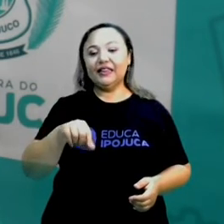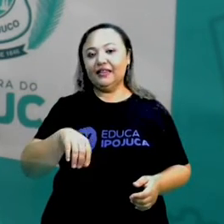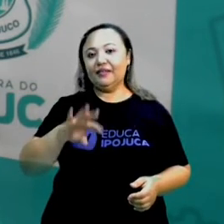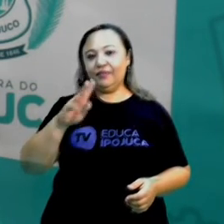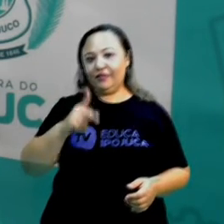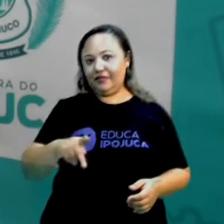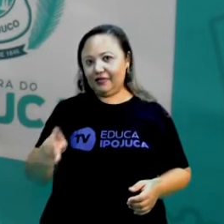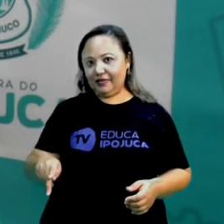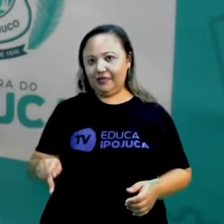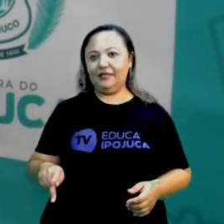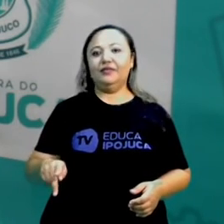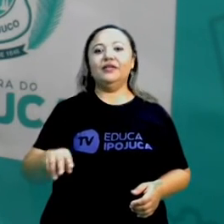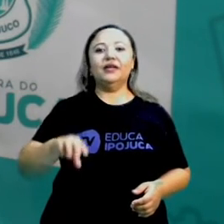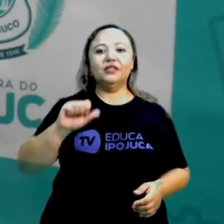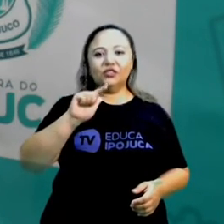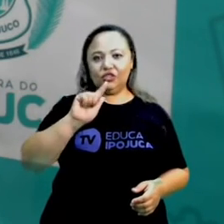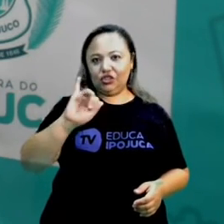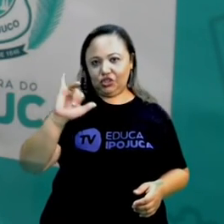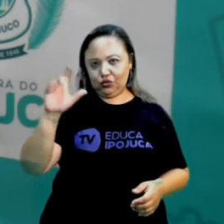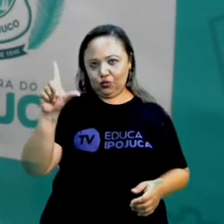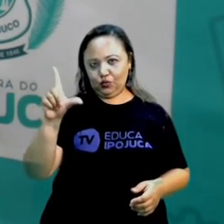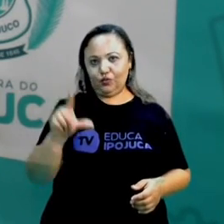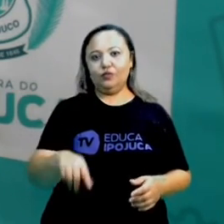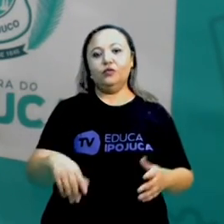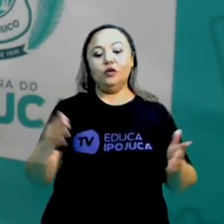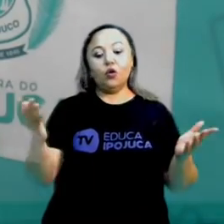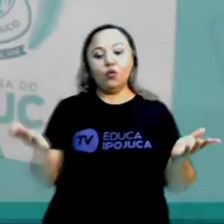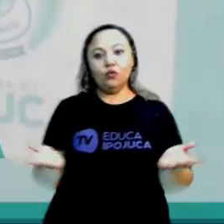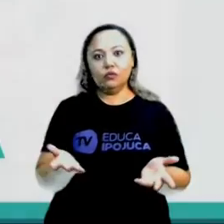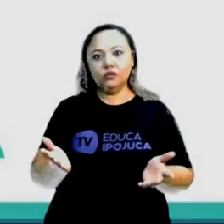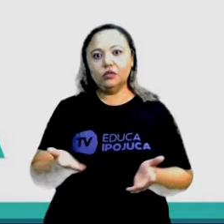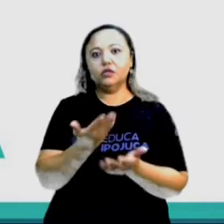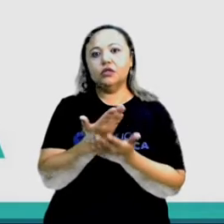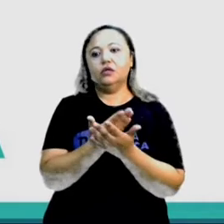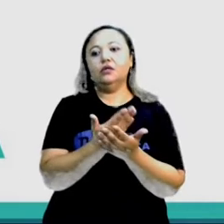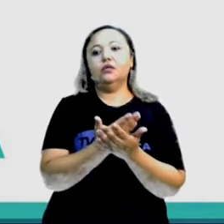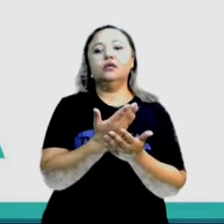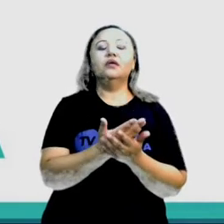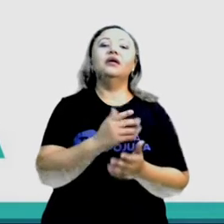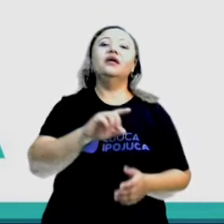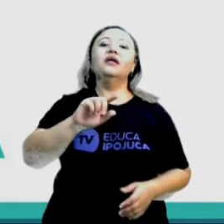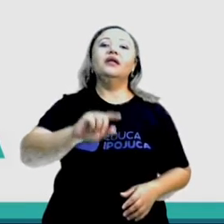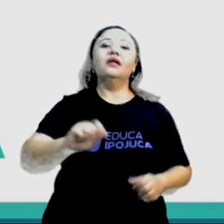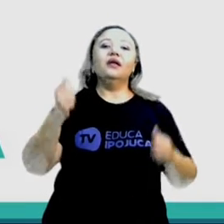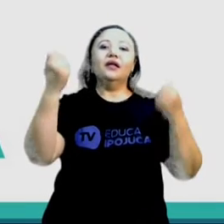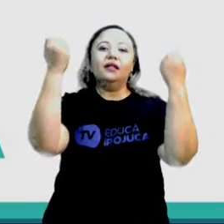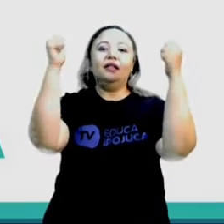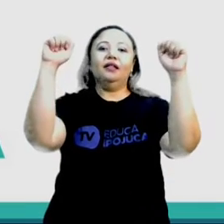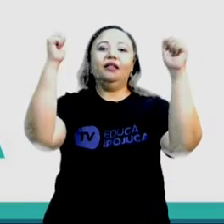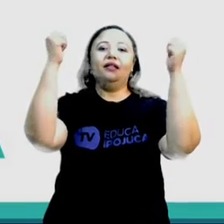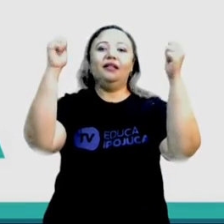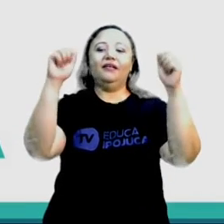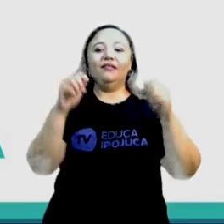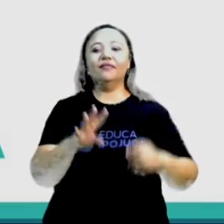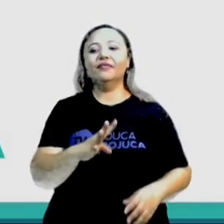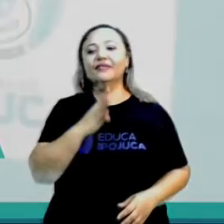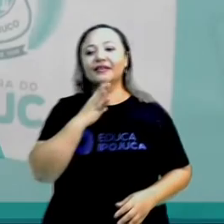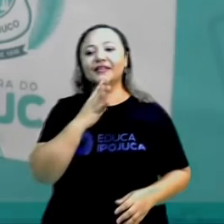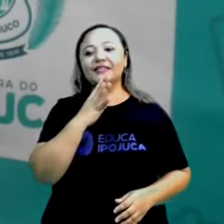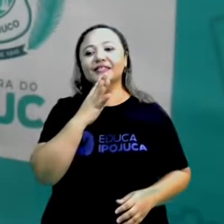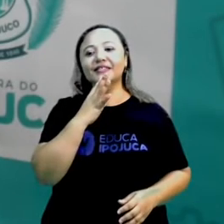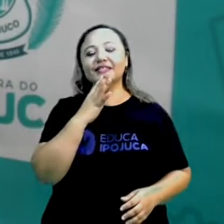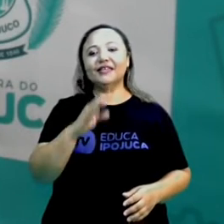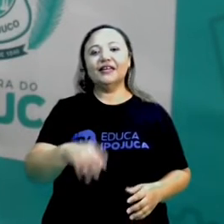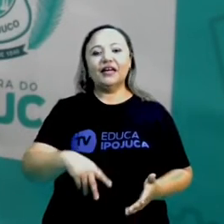na nossa aula de Educação Física, vamos conhecer algumas danças de origem africana e que